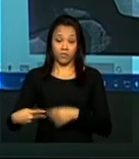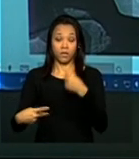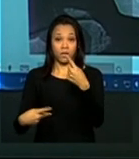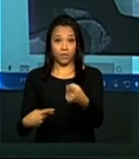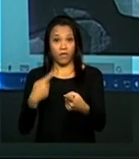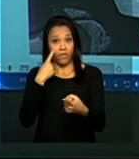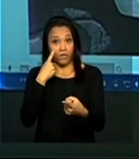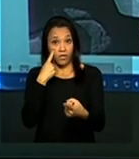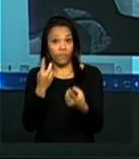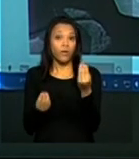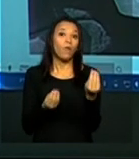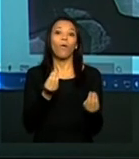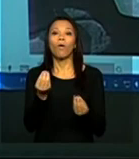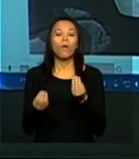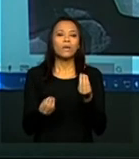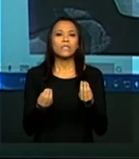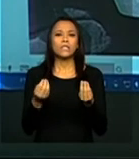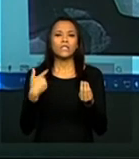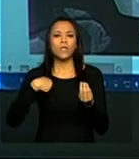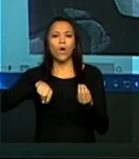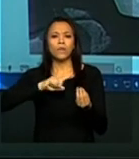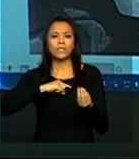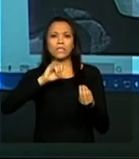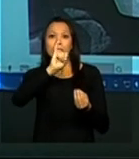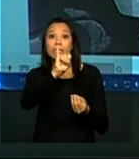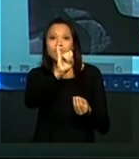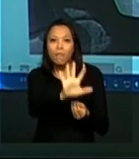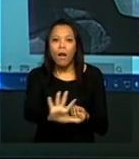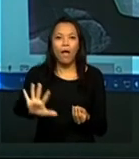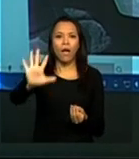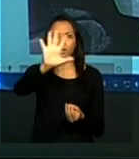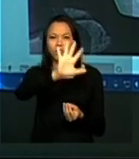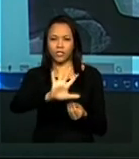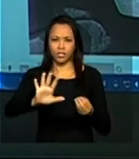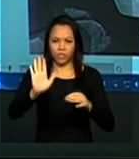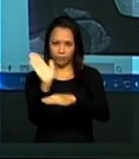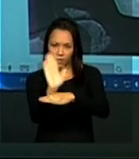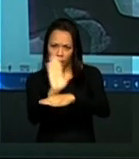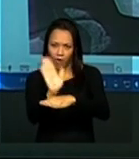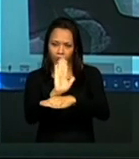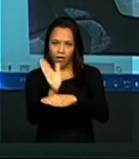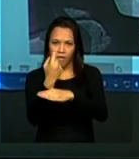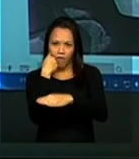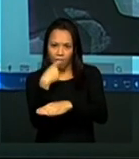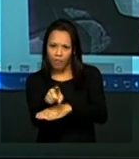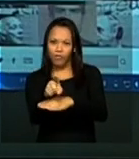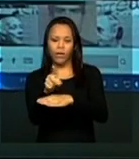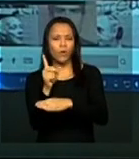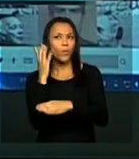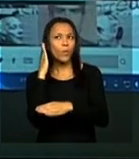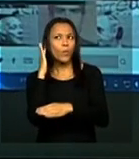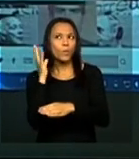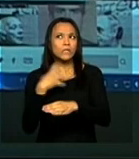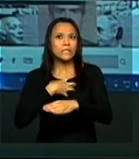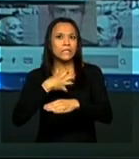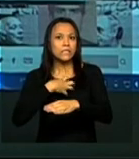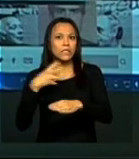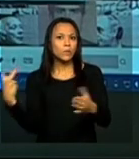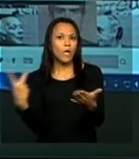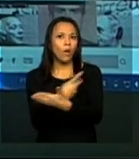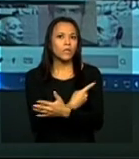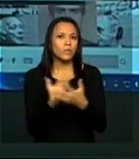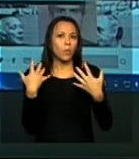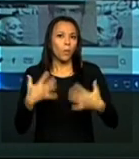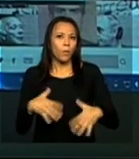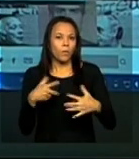A ideia é que a gente trabalhe com bastante imagem da época, com áudio da época, que a gente consiga trazer o clima da época também.